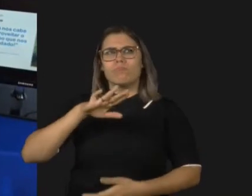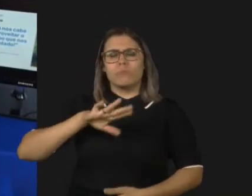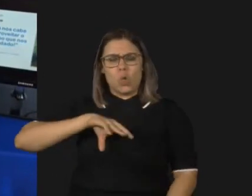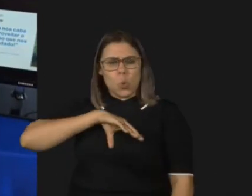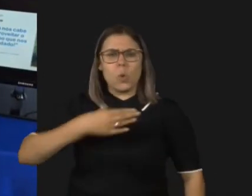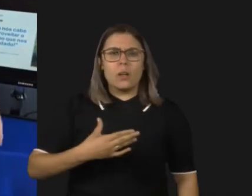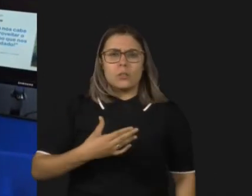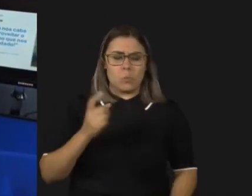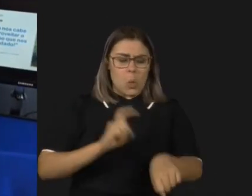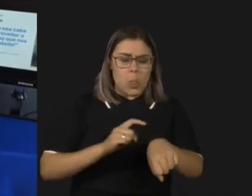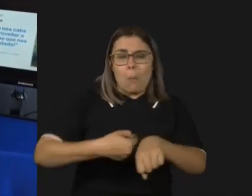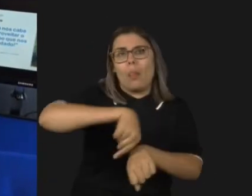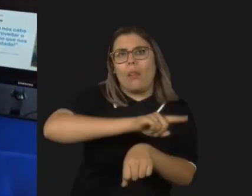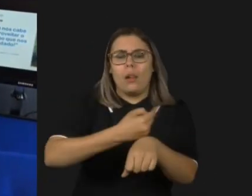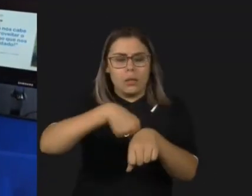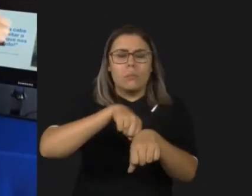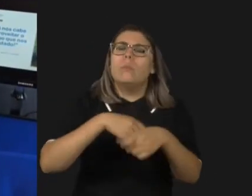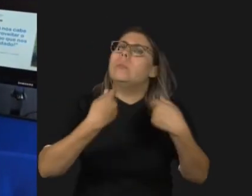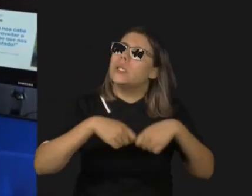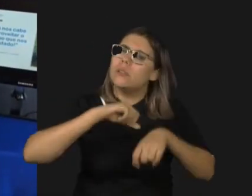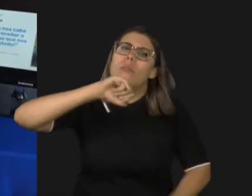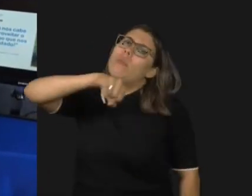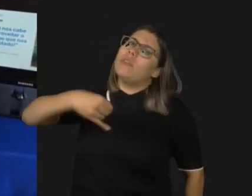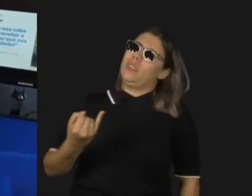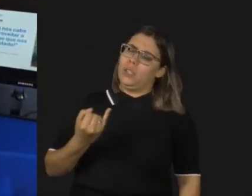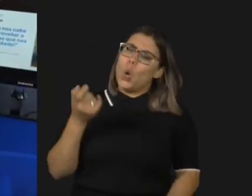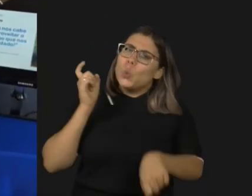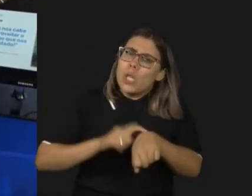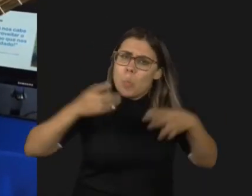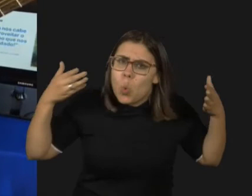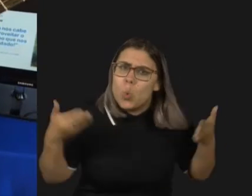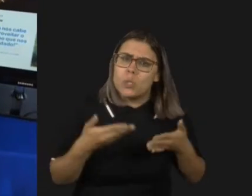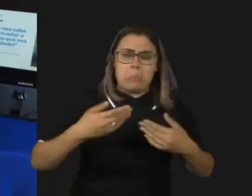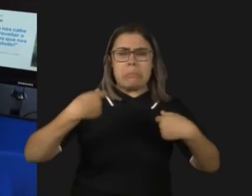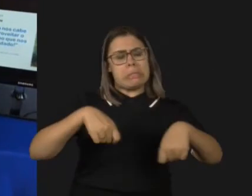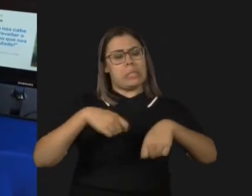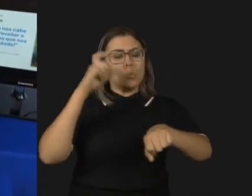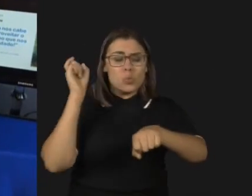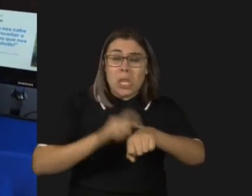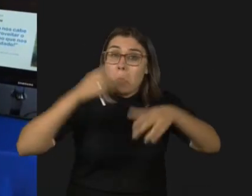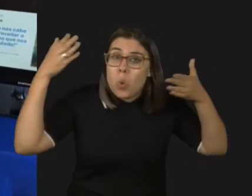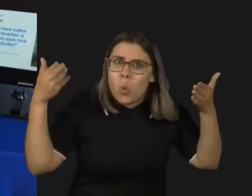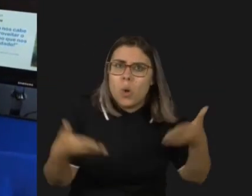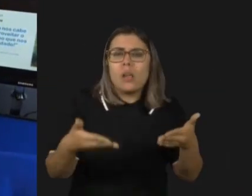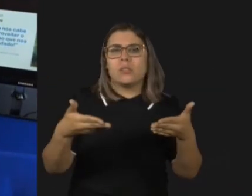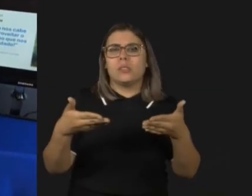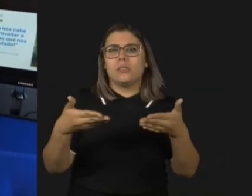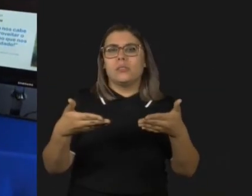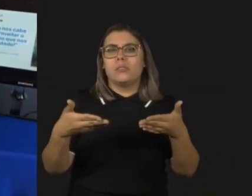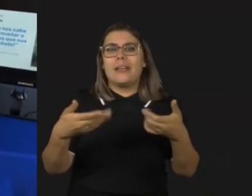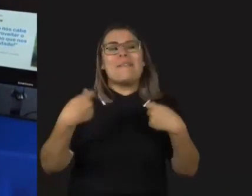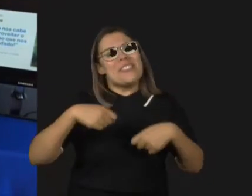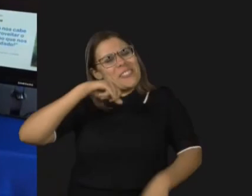tempo está passando E só nos cabe aproveitar O tempo que nos é dado O tempo que nos foi dado Hoje pessoal Eu digo que foi muito bem